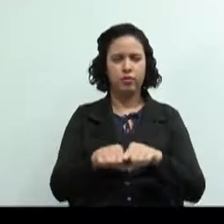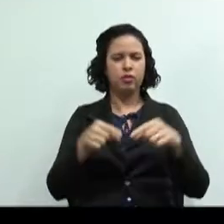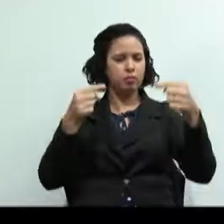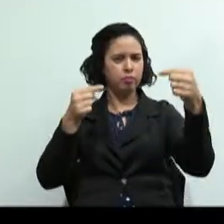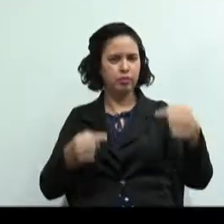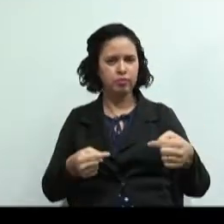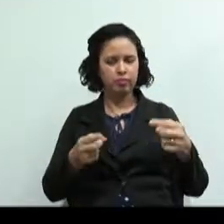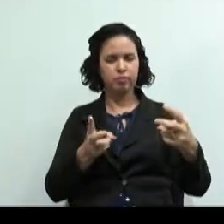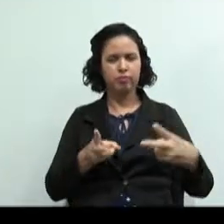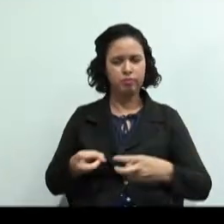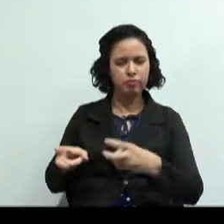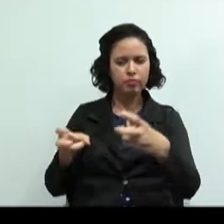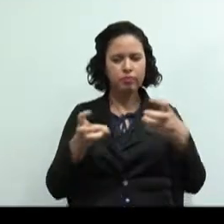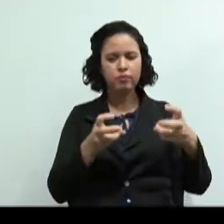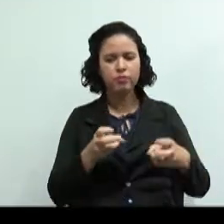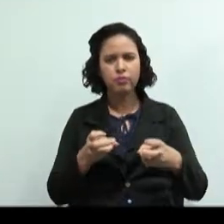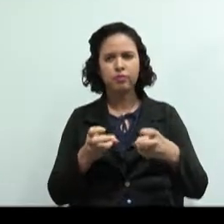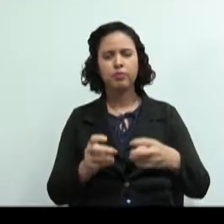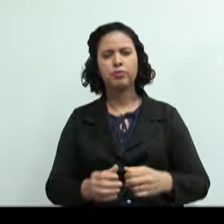exploração.